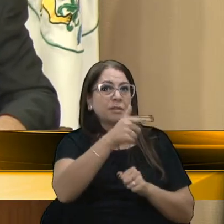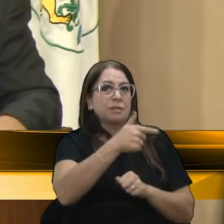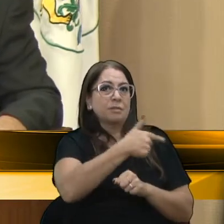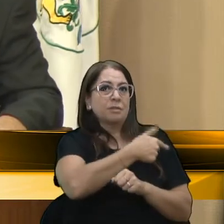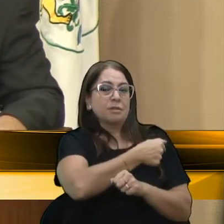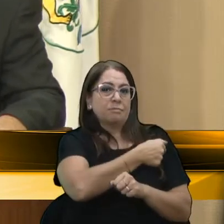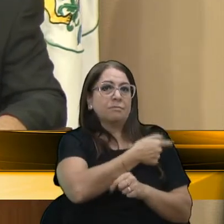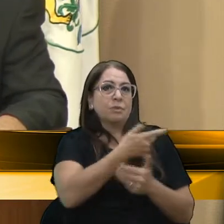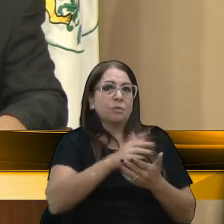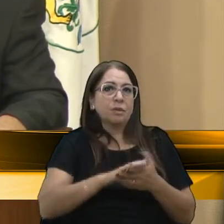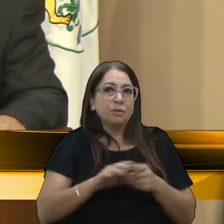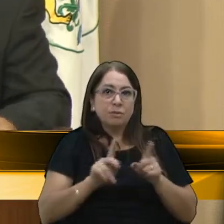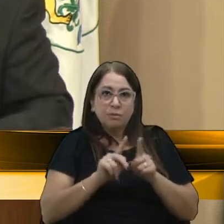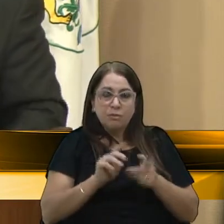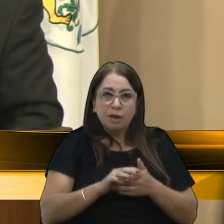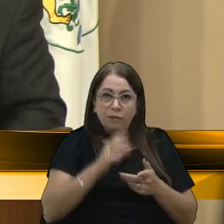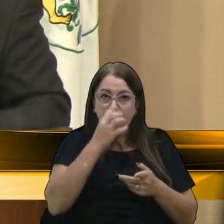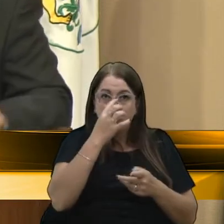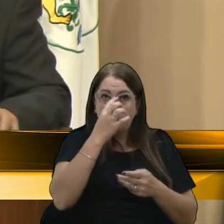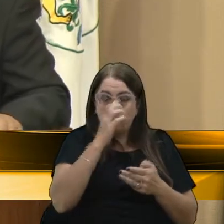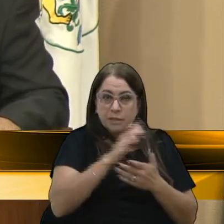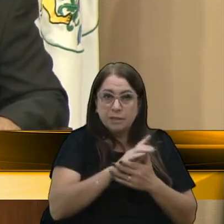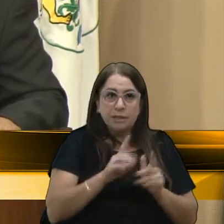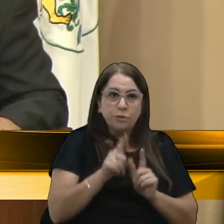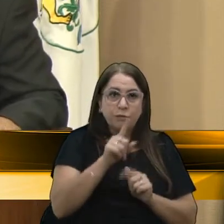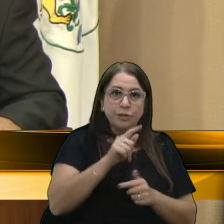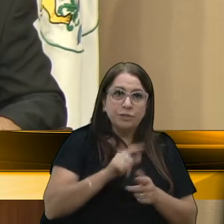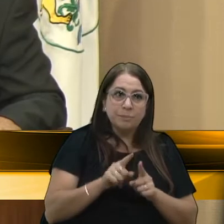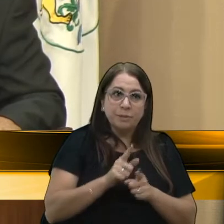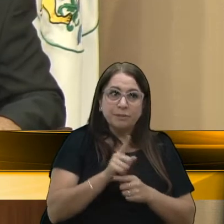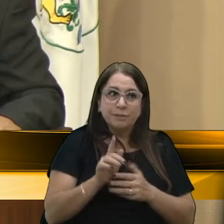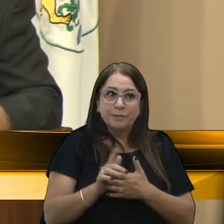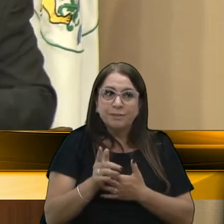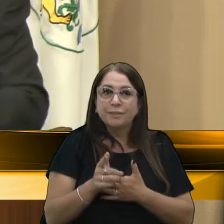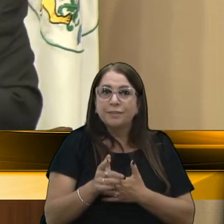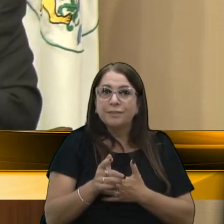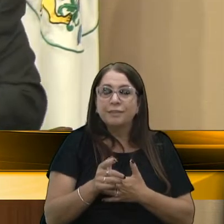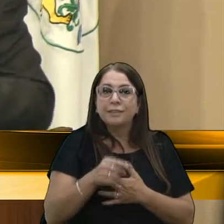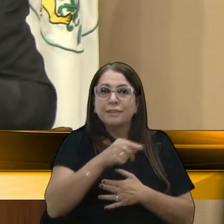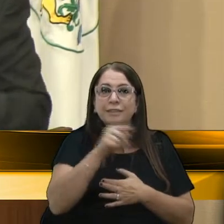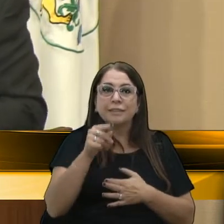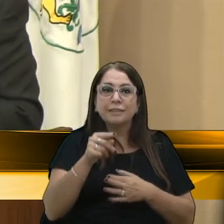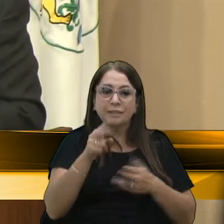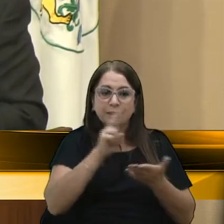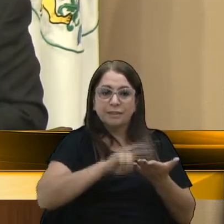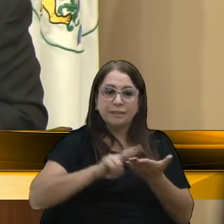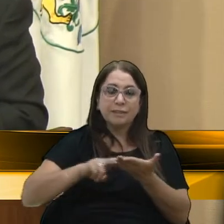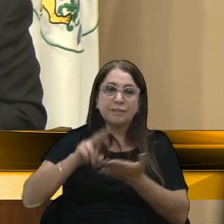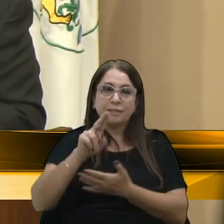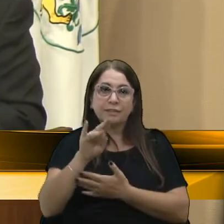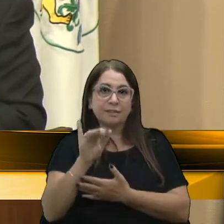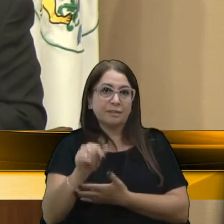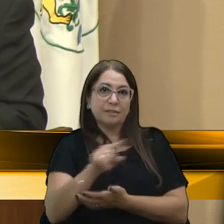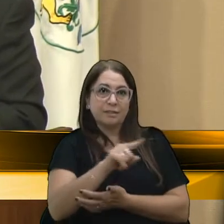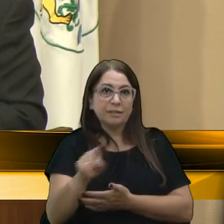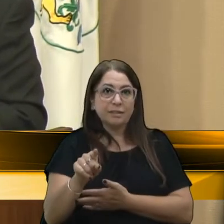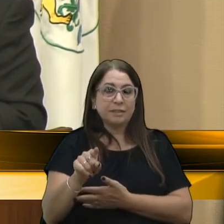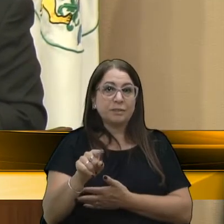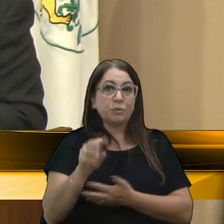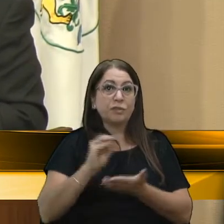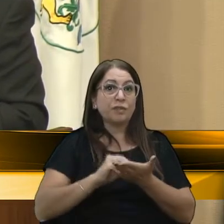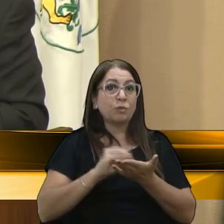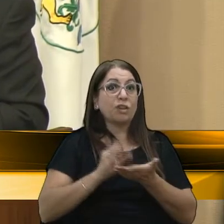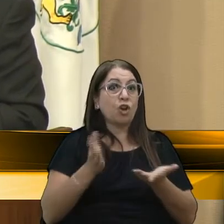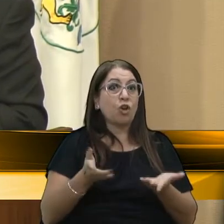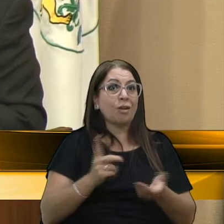Sim, os hospitais estão sendo tomados, mas os leitos... Está faltando aqui. O que está faltando agora no momento?